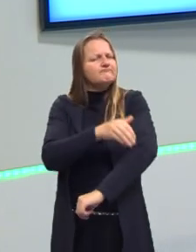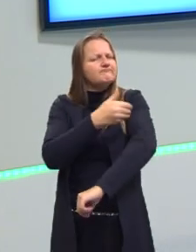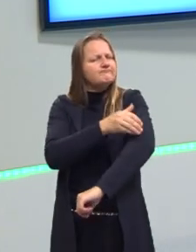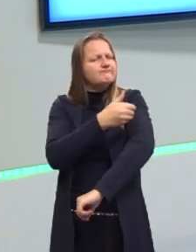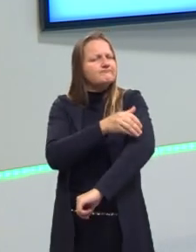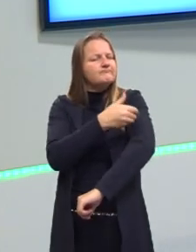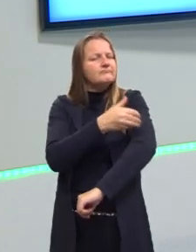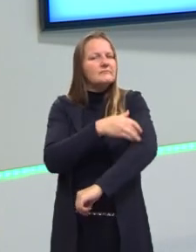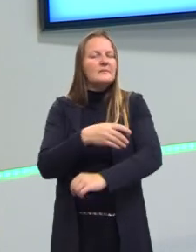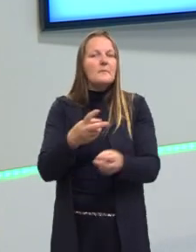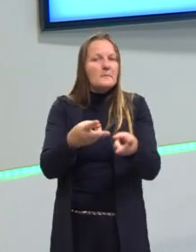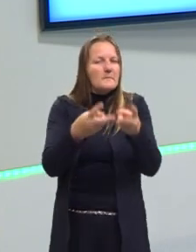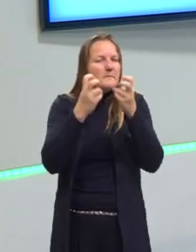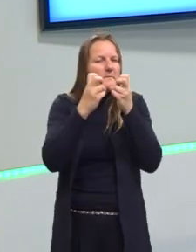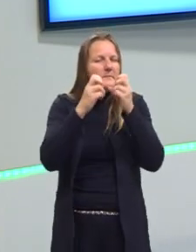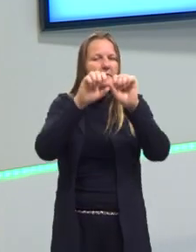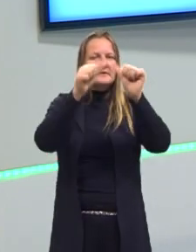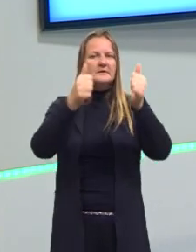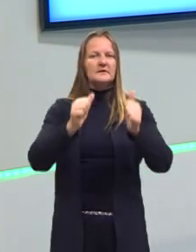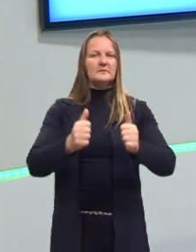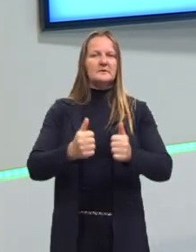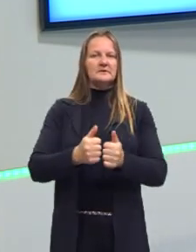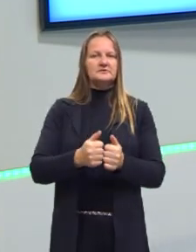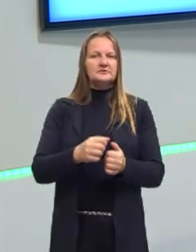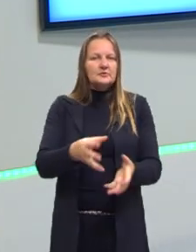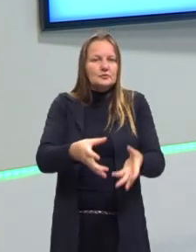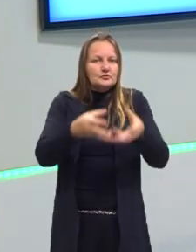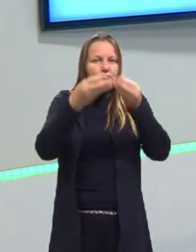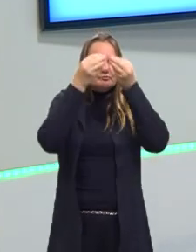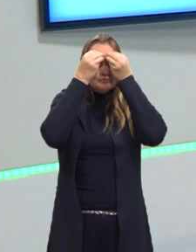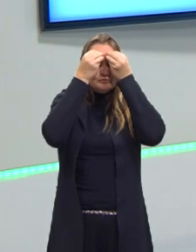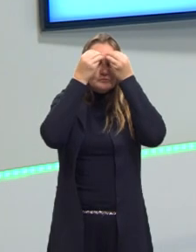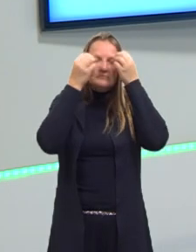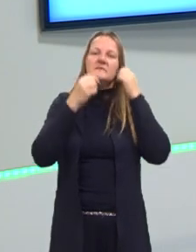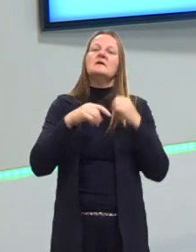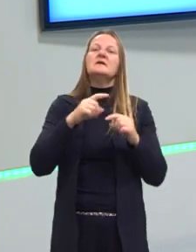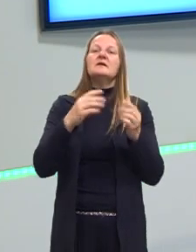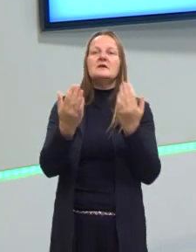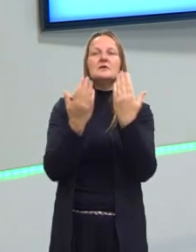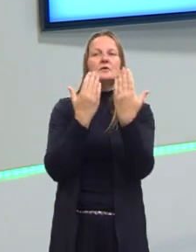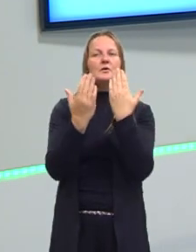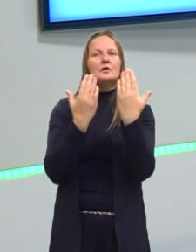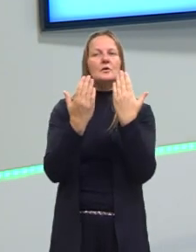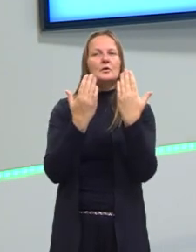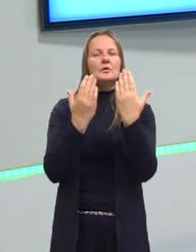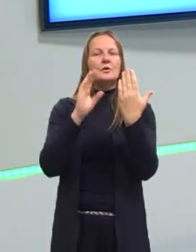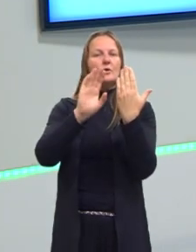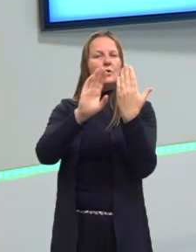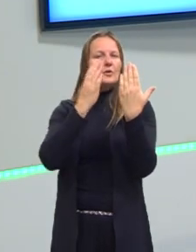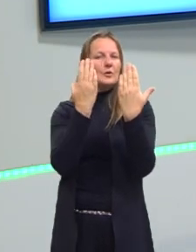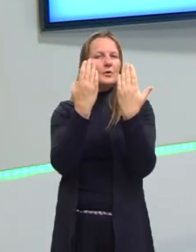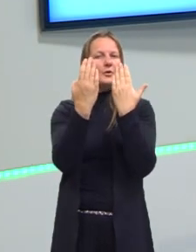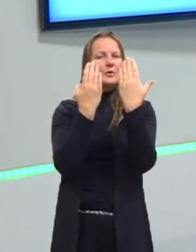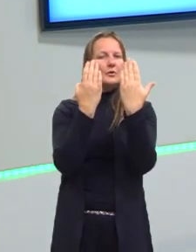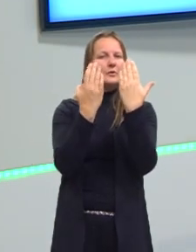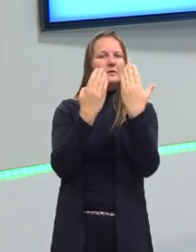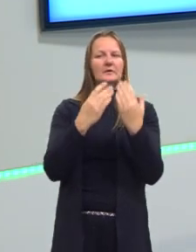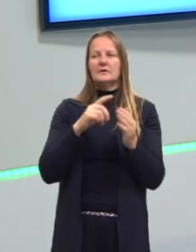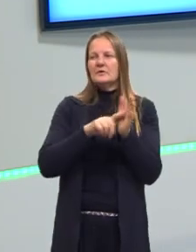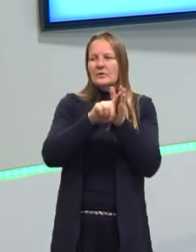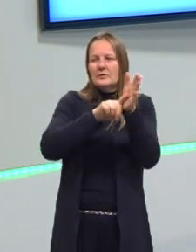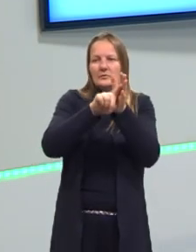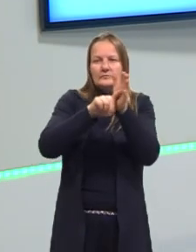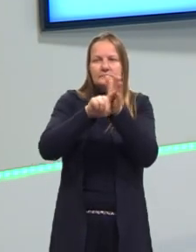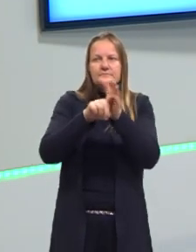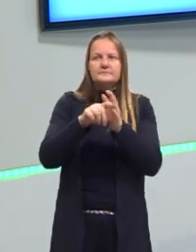extrair todos os dados da imagem. E eu até coloquei aqui embaixo, fiz uma analogia, como se a gente fosse quase que um detetive, né, gente?